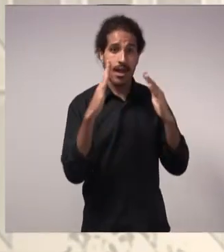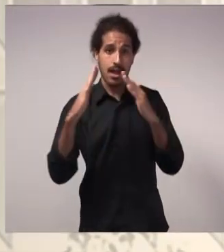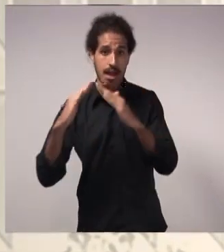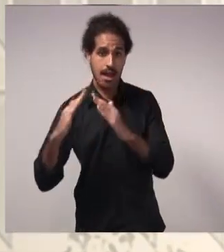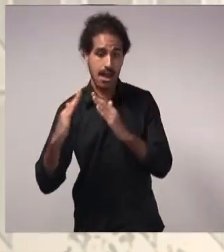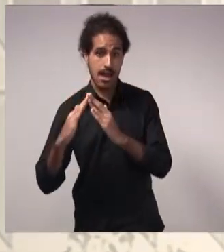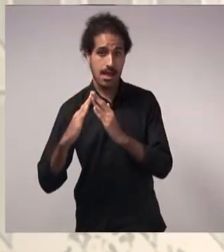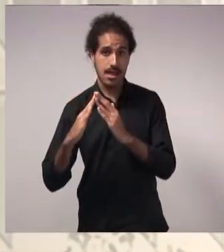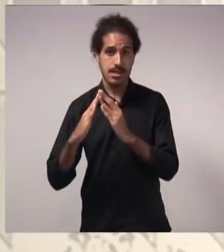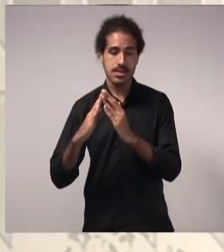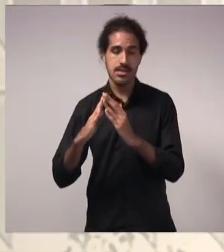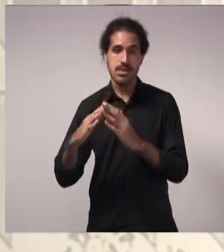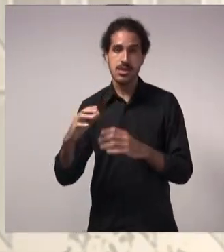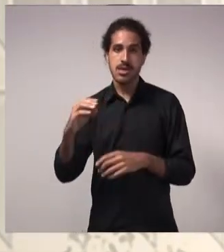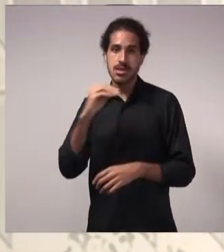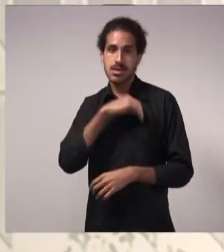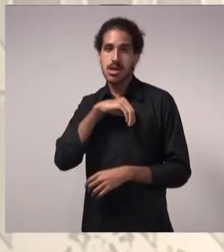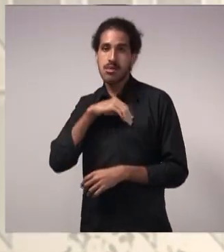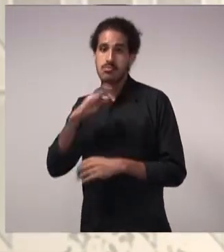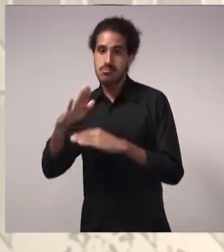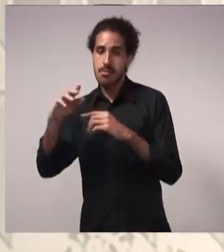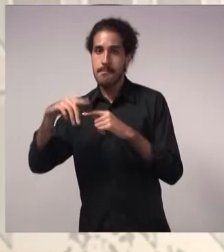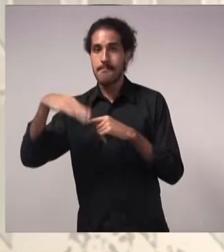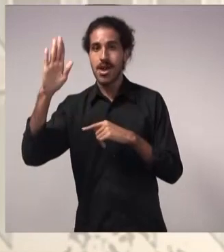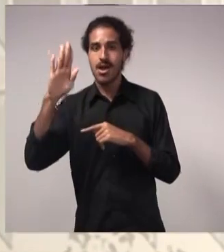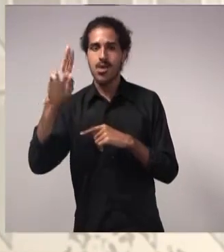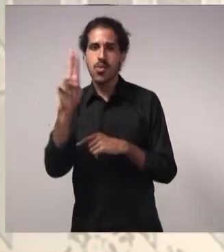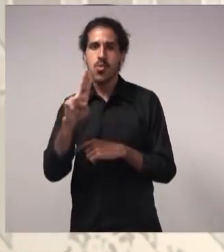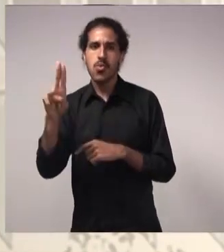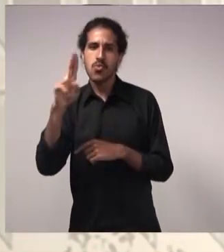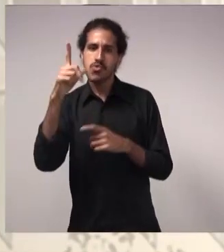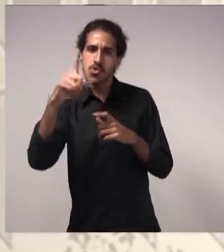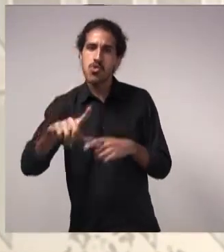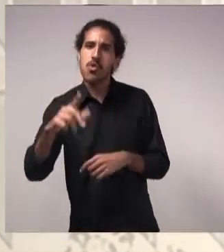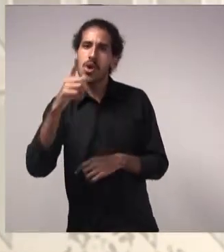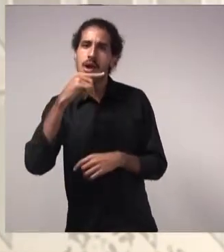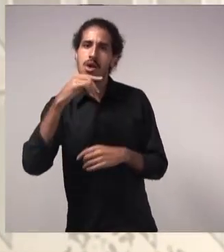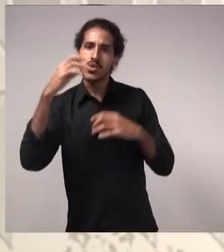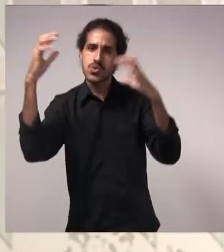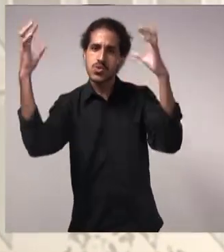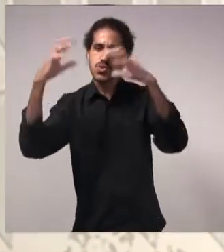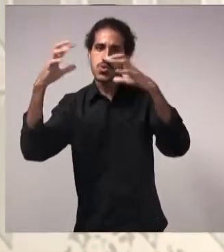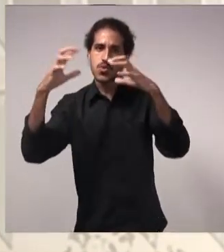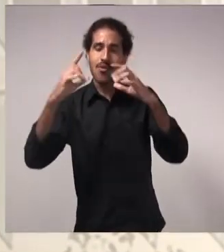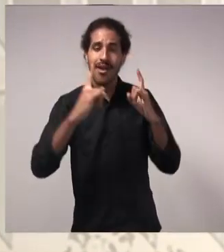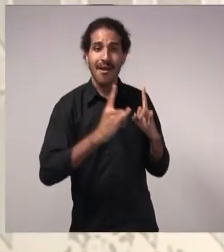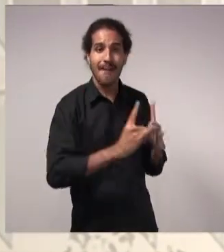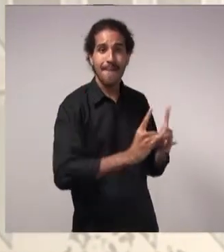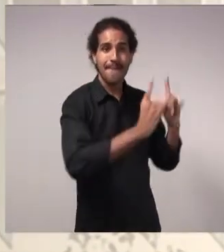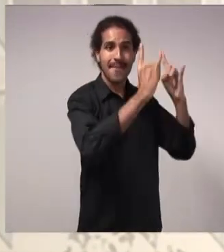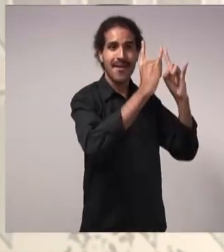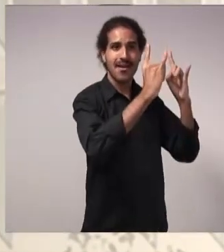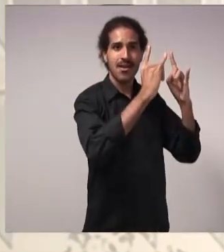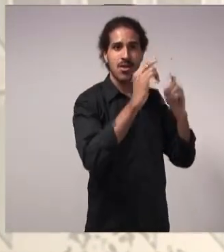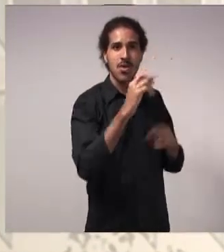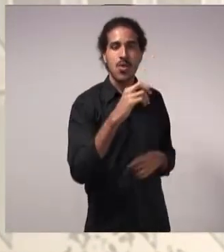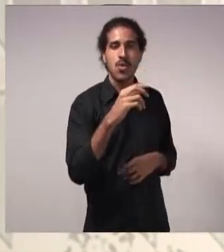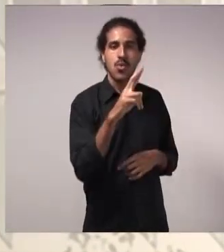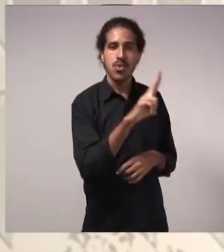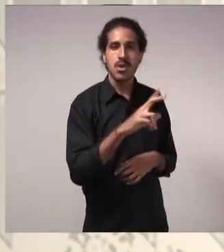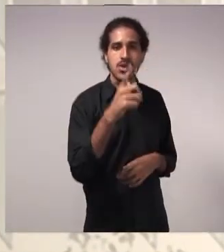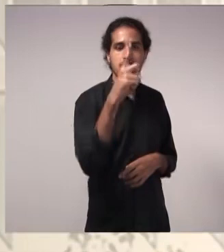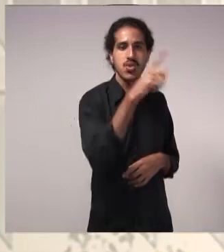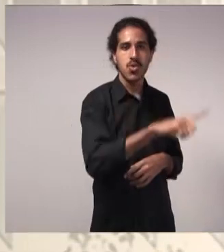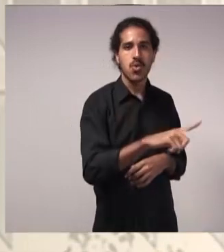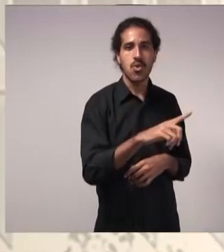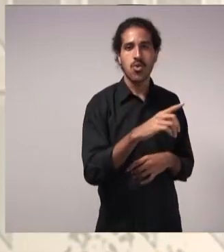alta, o aproveitamento de água da chuva. E prédios de apartamento, o reuso de águas cinzas. Isso daí,